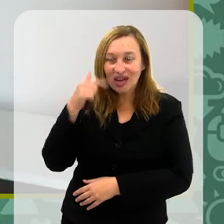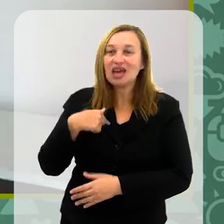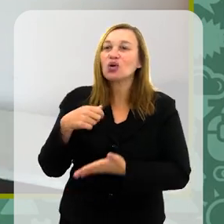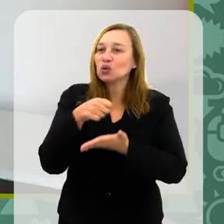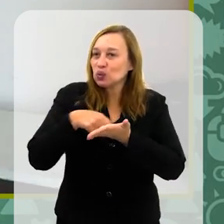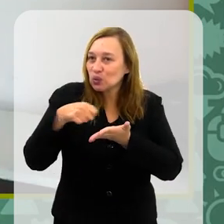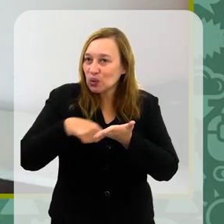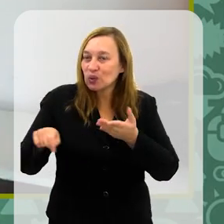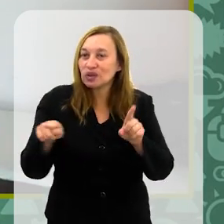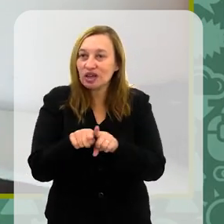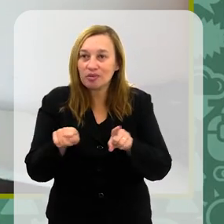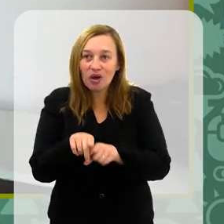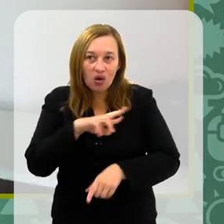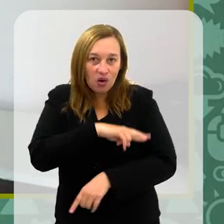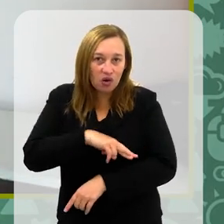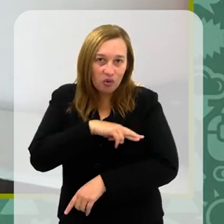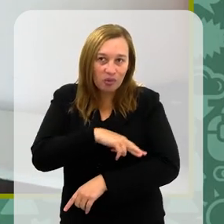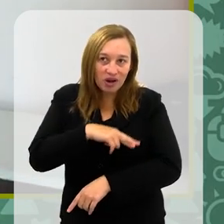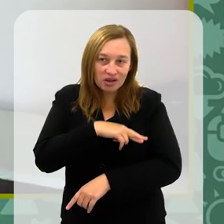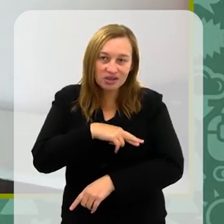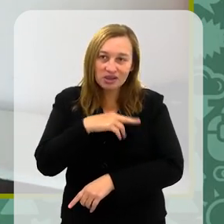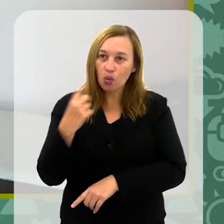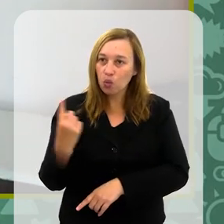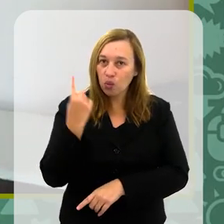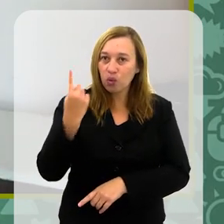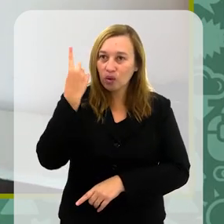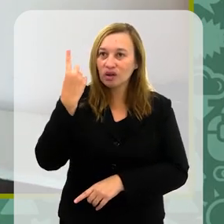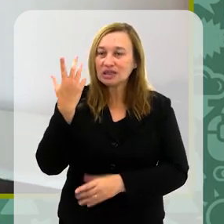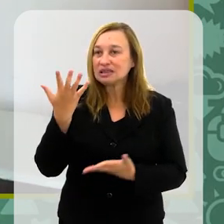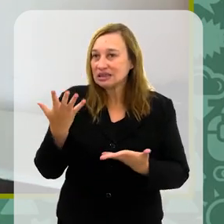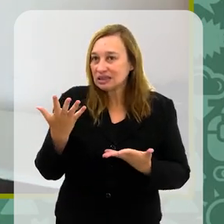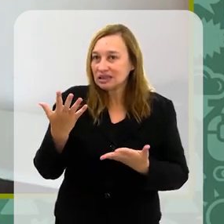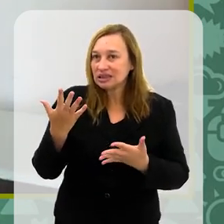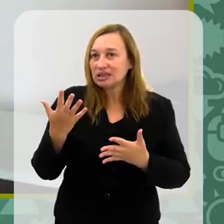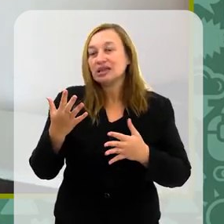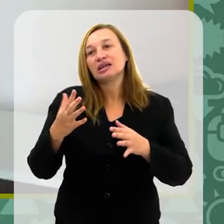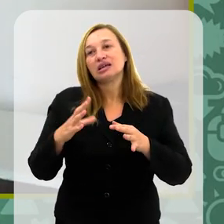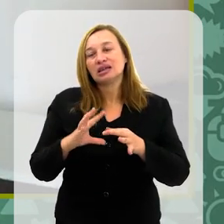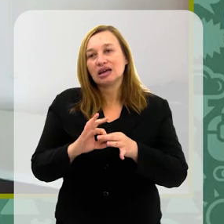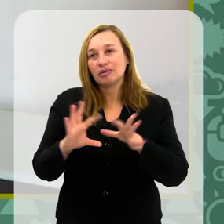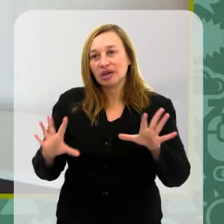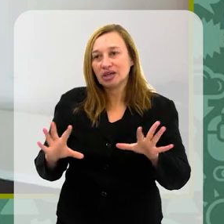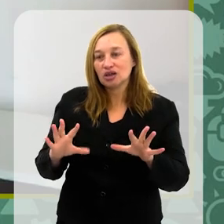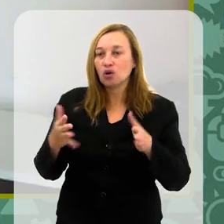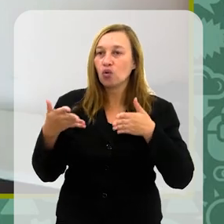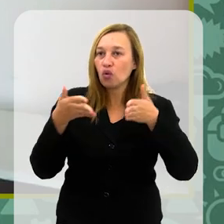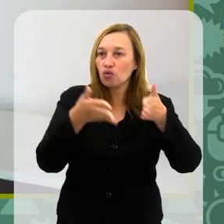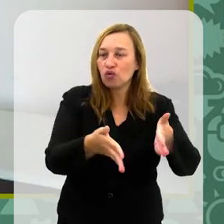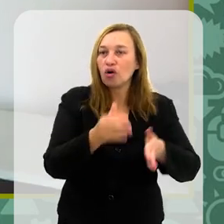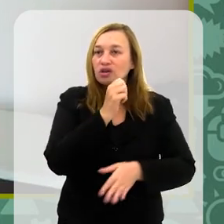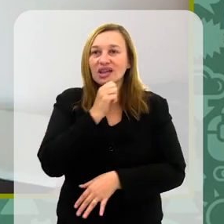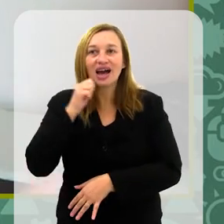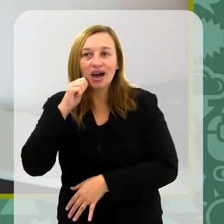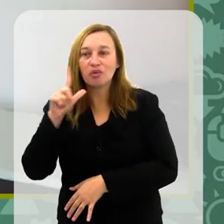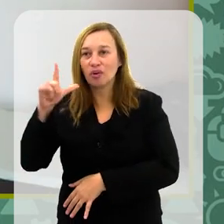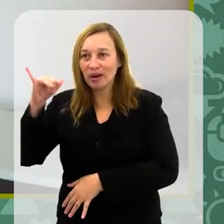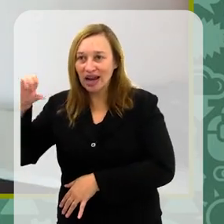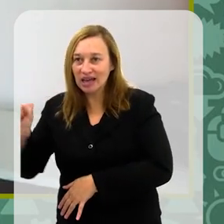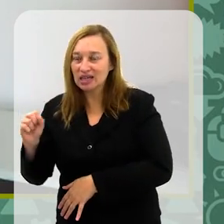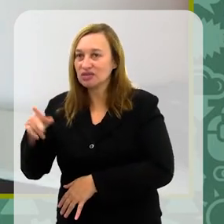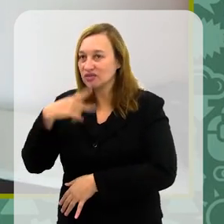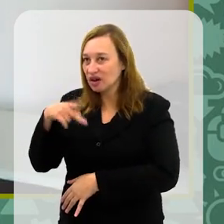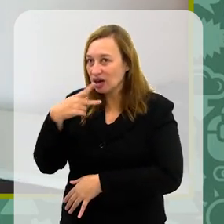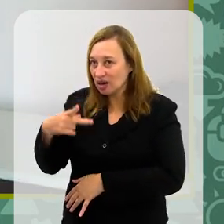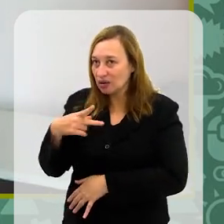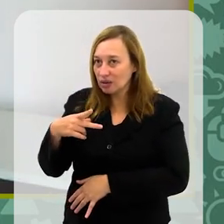E eu escrevo também os romances para o público adulto, que aí são independentes com o foco na Amazon, como a Laís comentou,